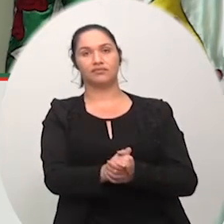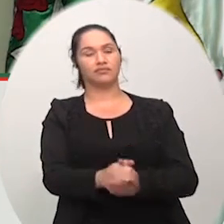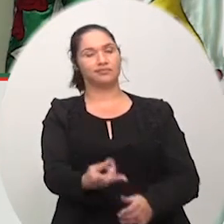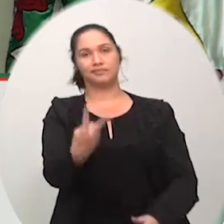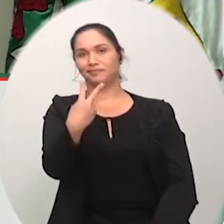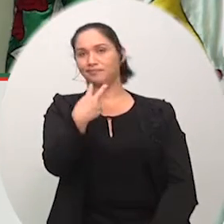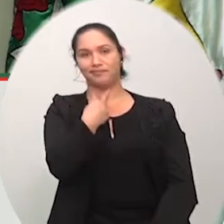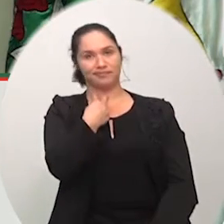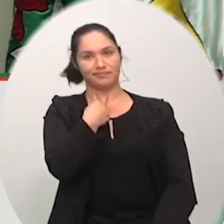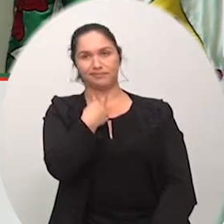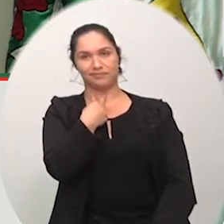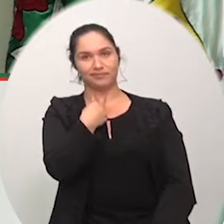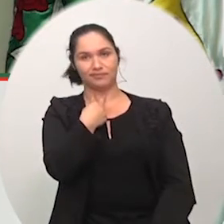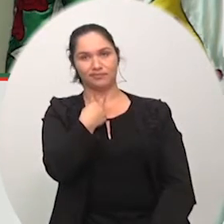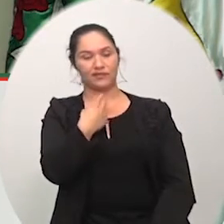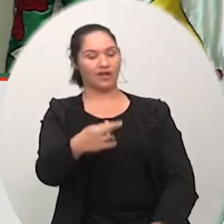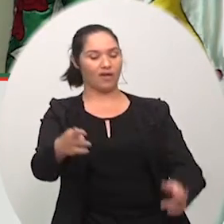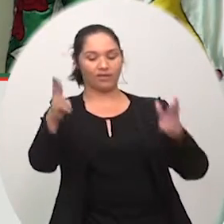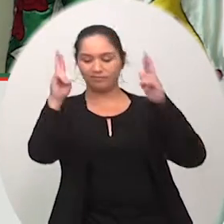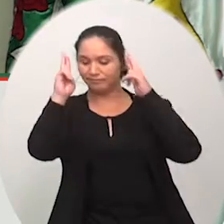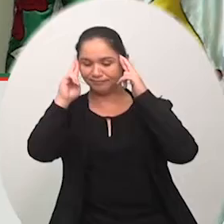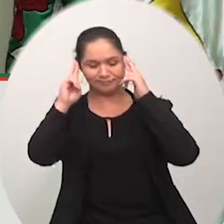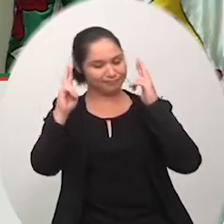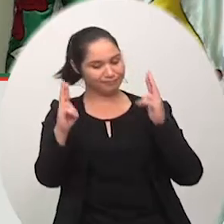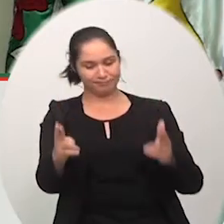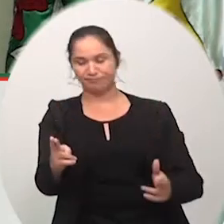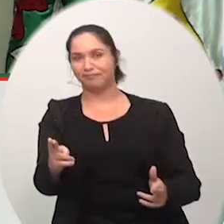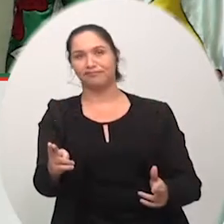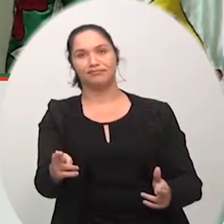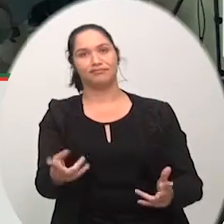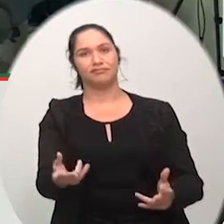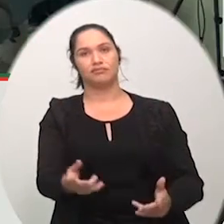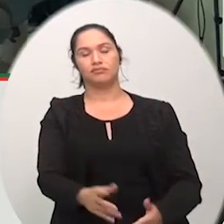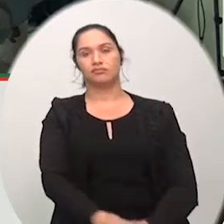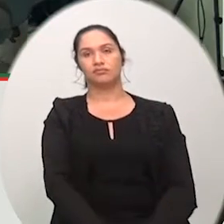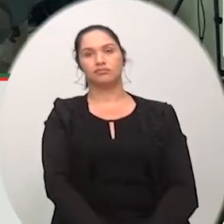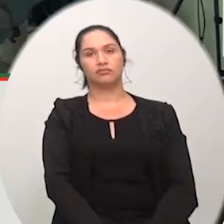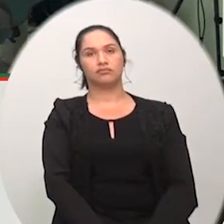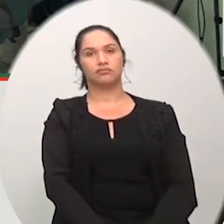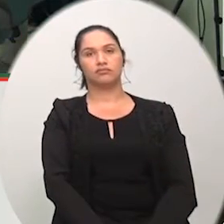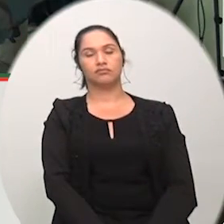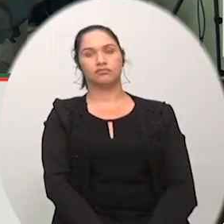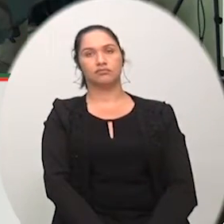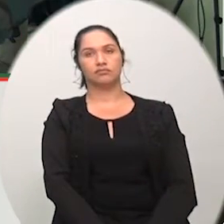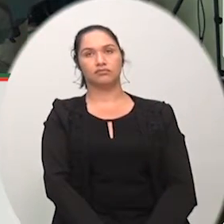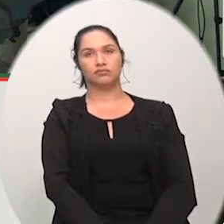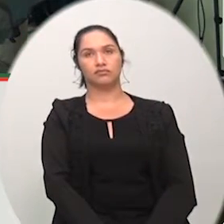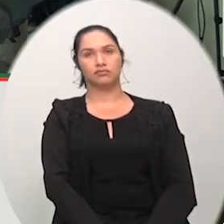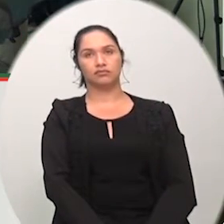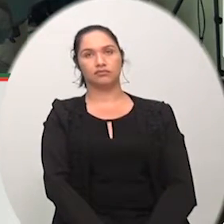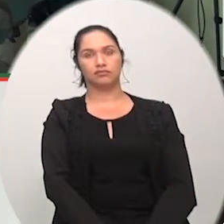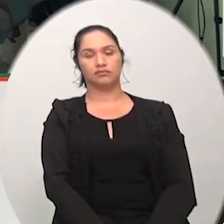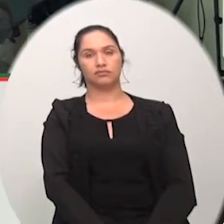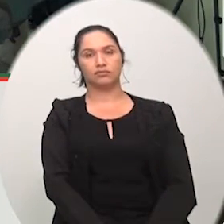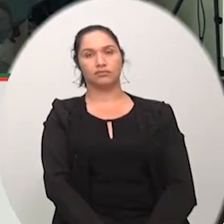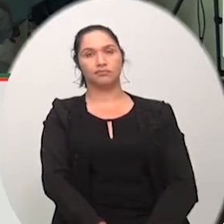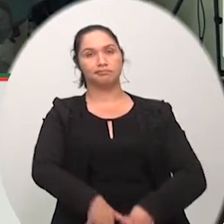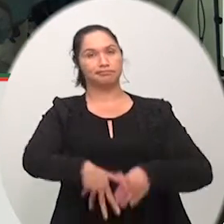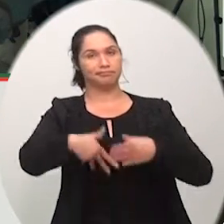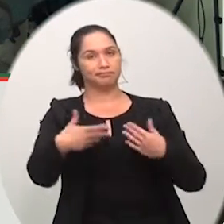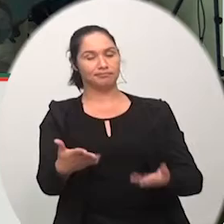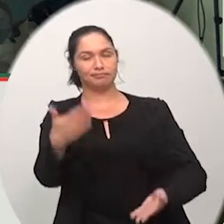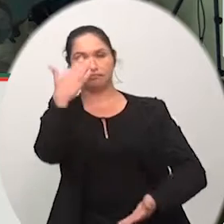e um desrespeito com relação aqui ao Sul do Estado então acredito que essa mobilização toda aqui na região sul